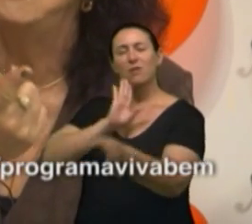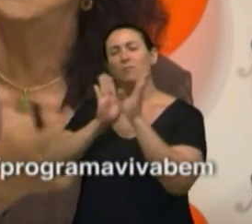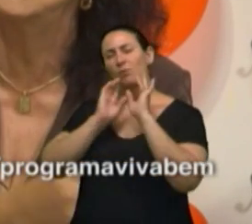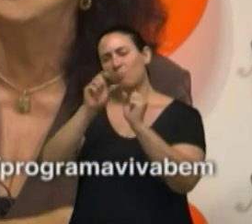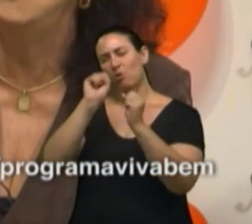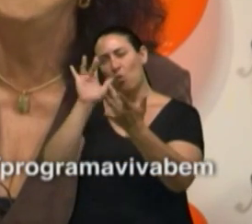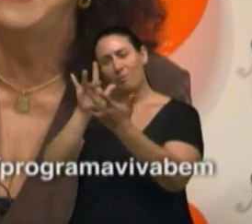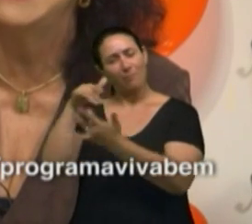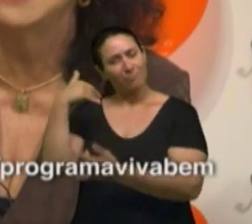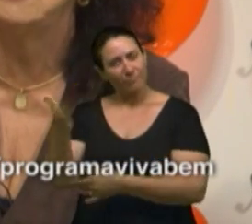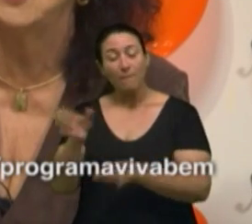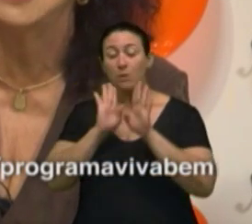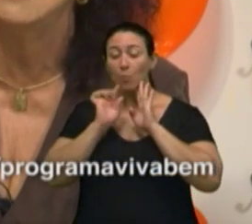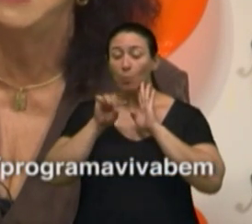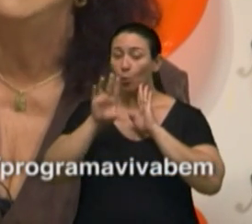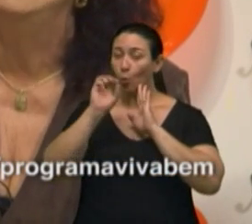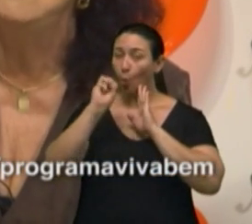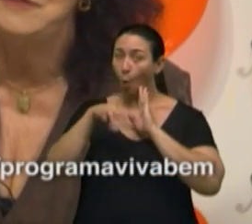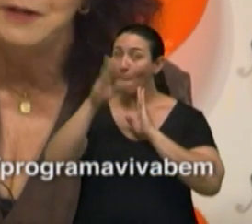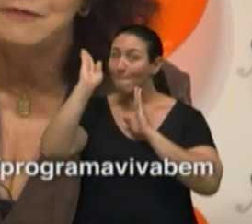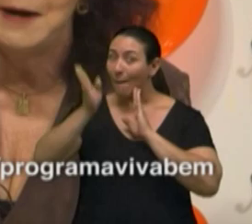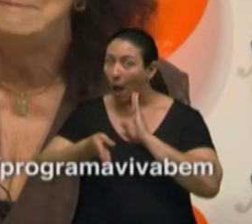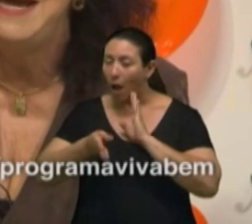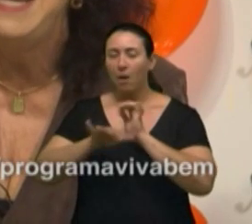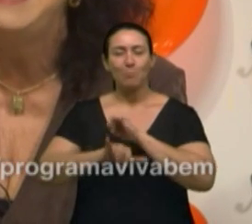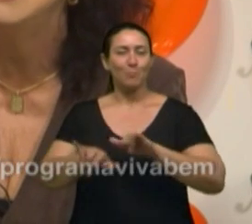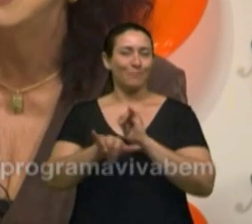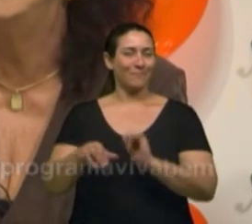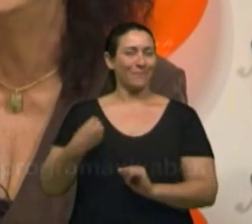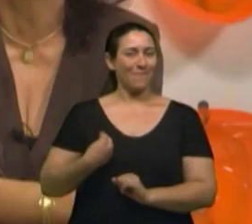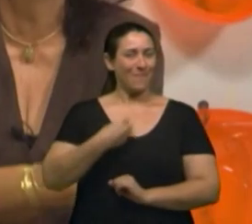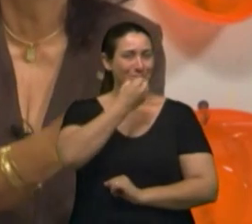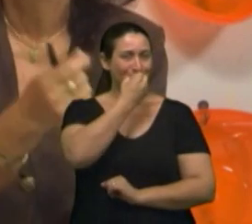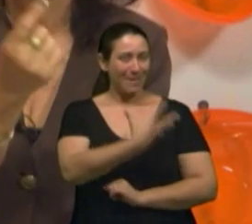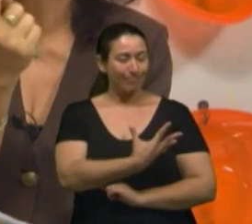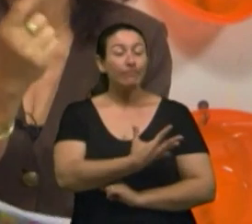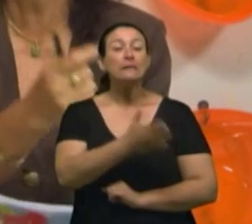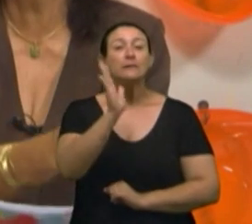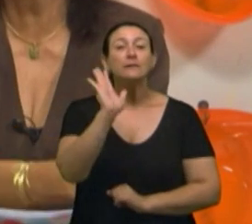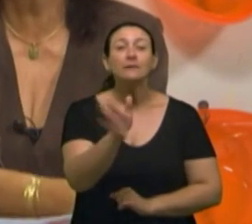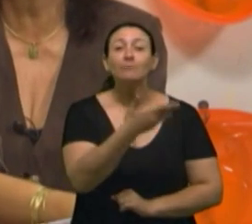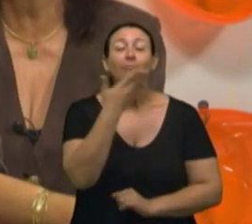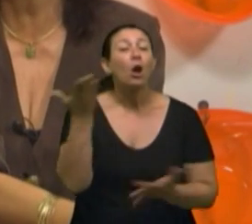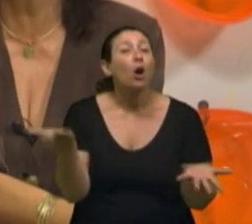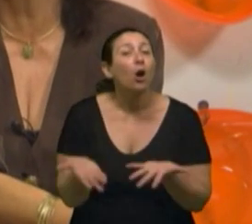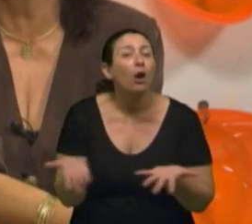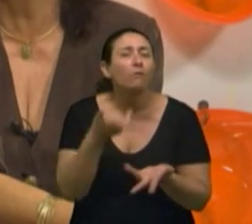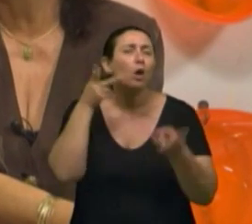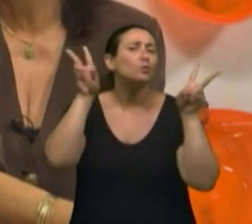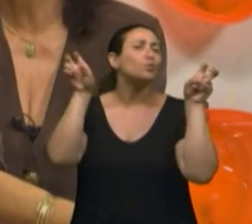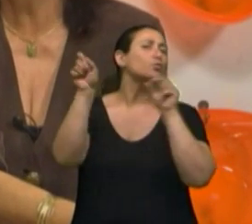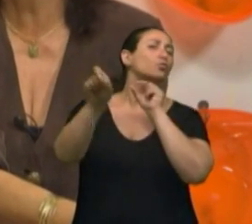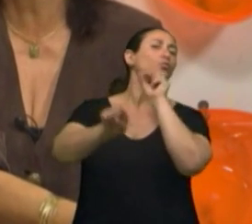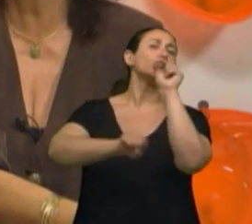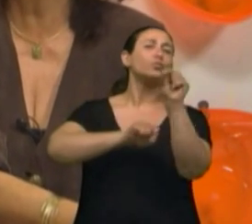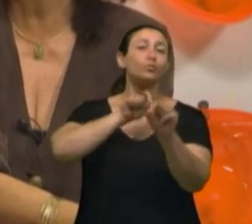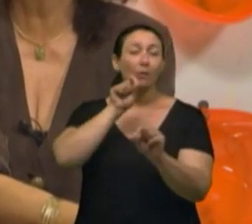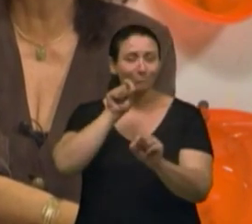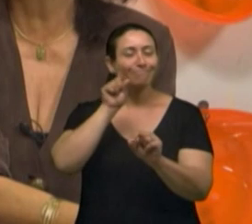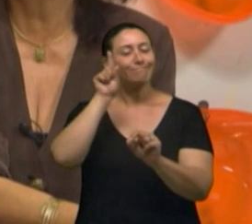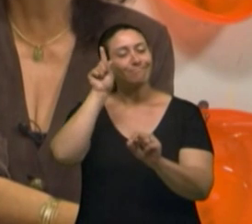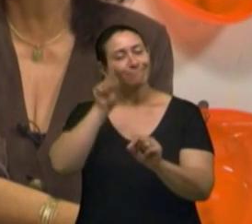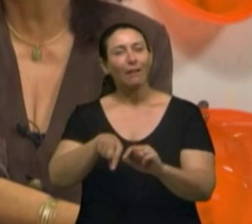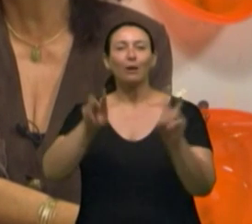.com.br, Viva Bem, isso é muito bom. Continuamos a nossa conversa sobre como se